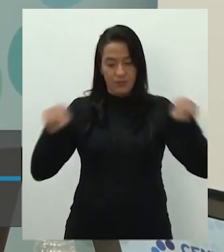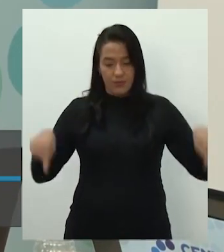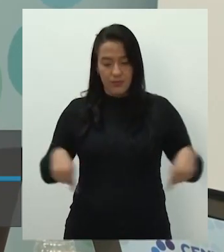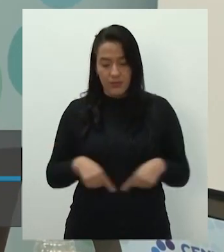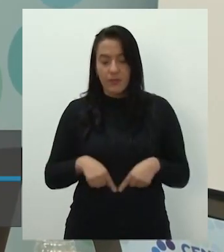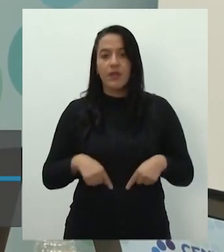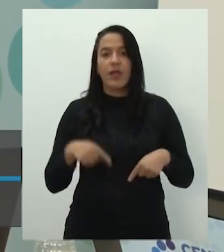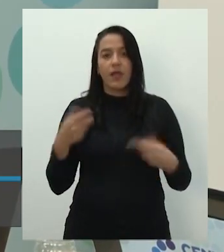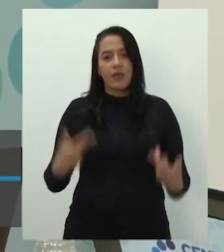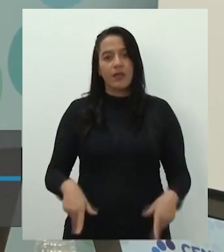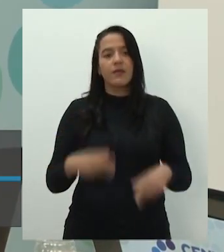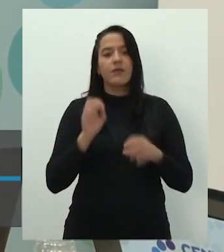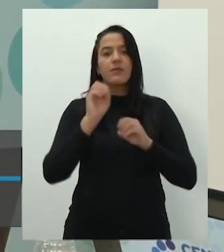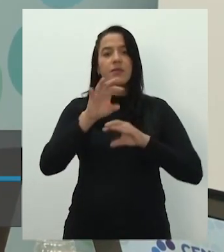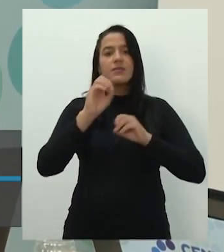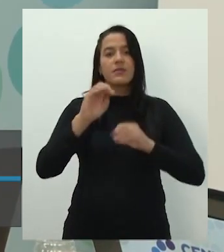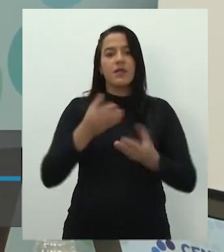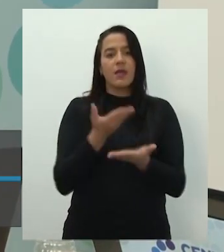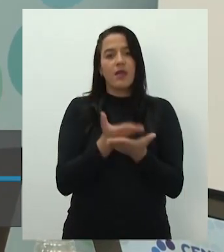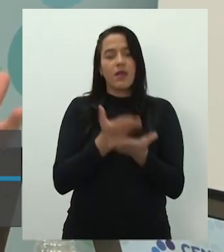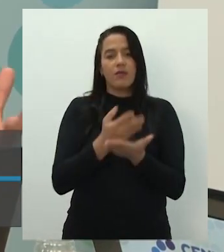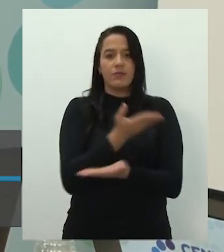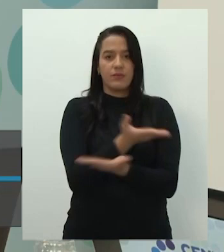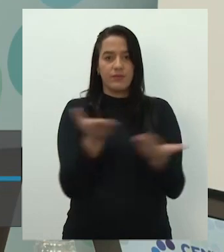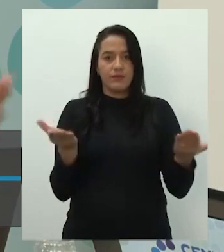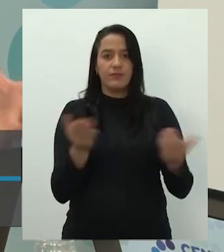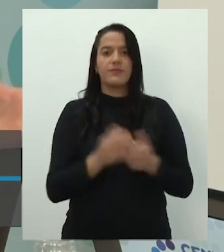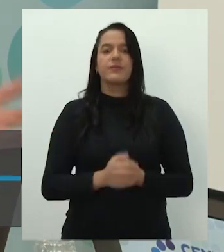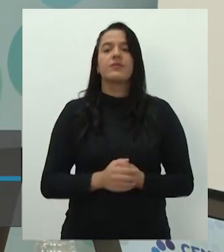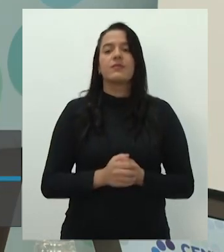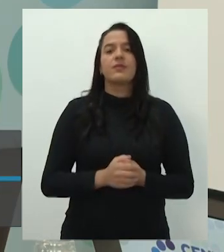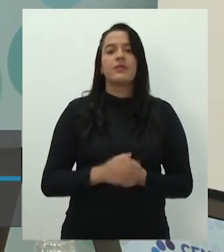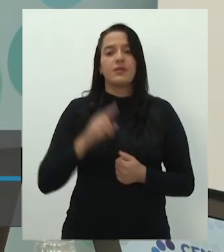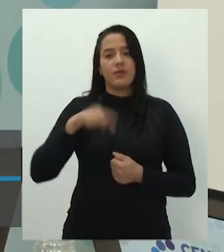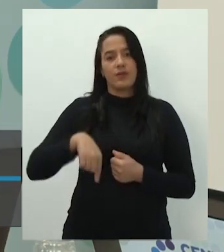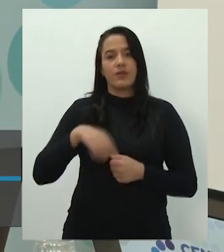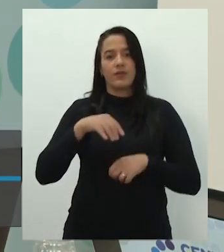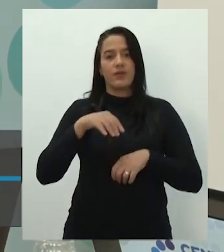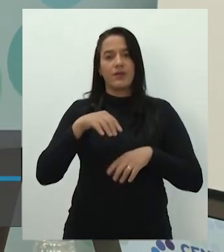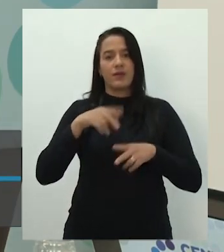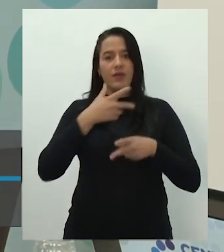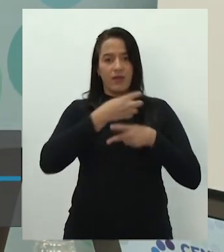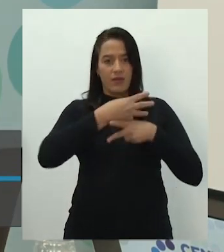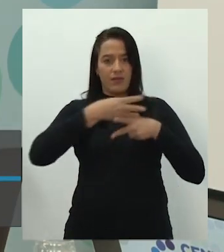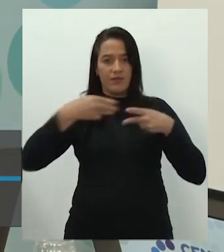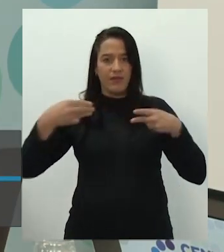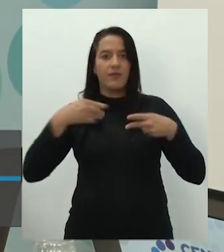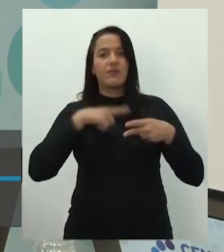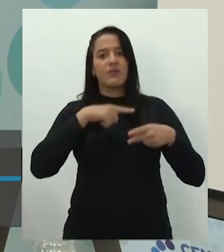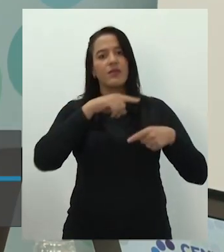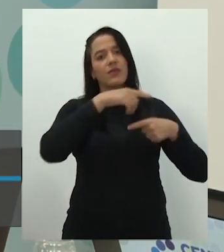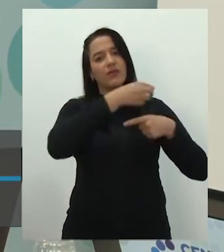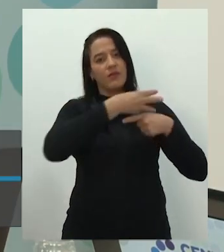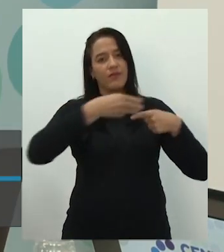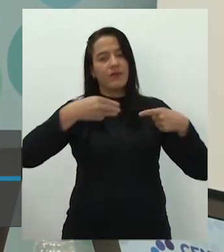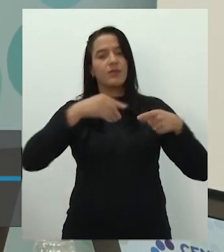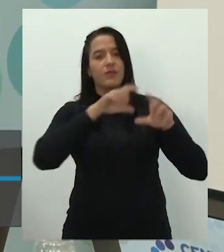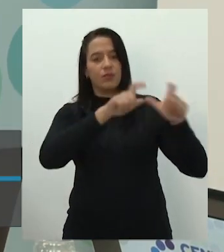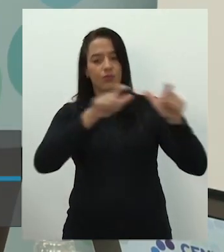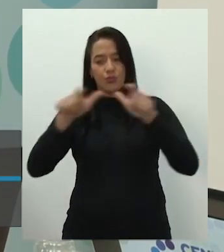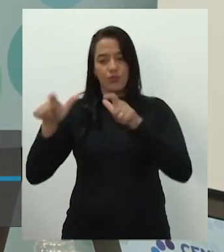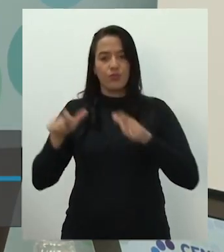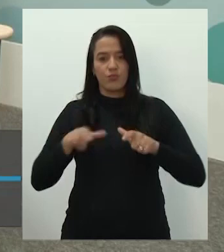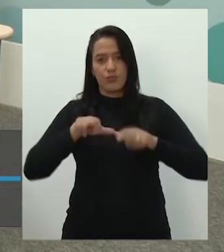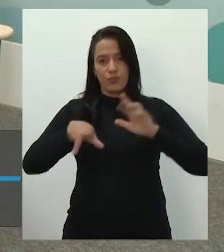vocês. Tem outro espaço funcionando para outra coisa. A IFAP aqui seria a tipologia. Esse momento aqui seria o